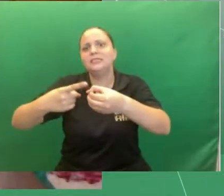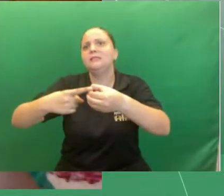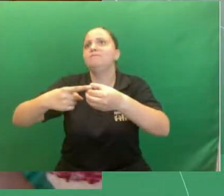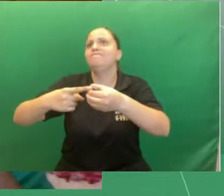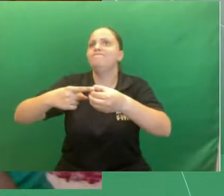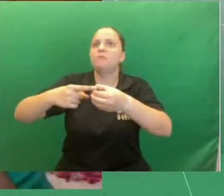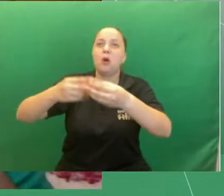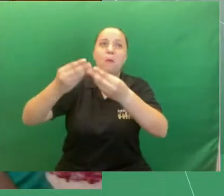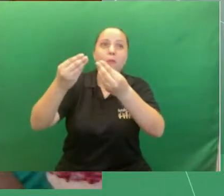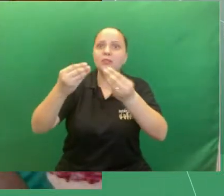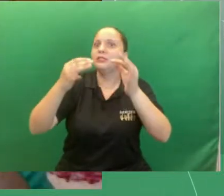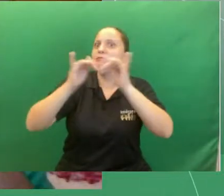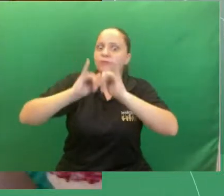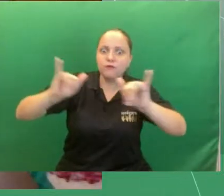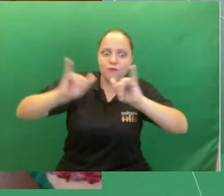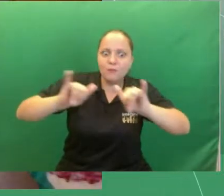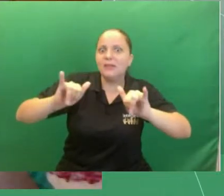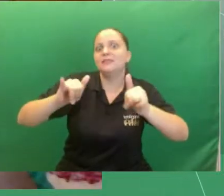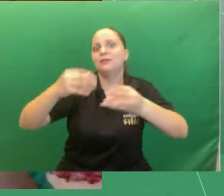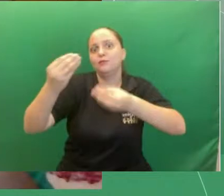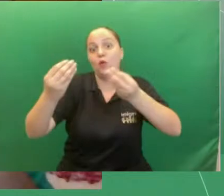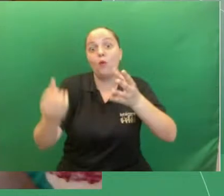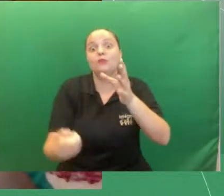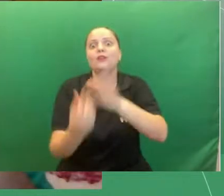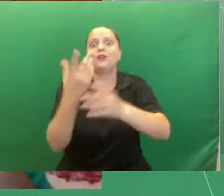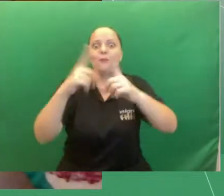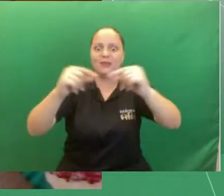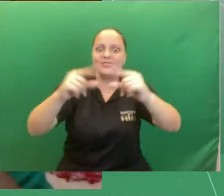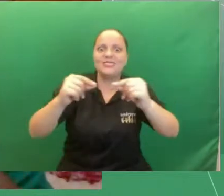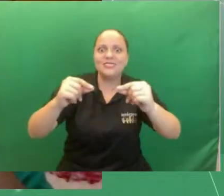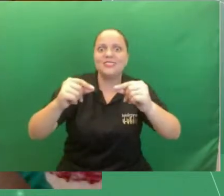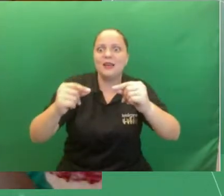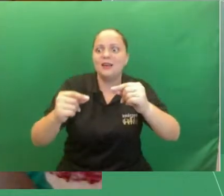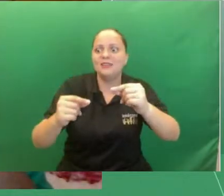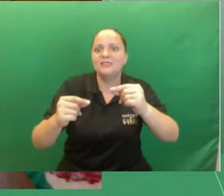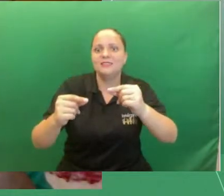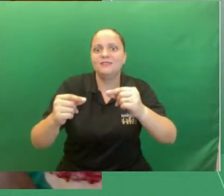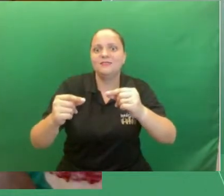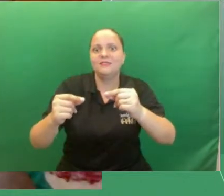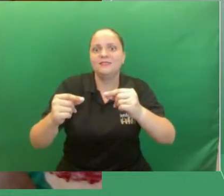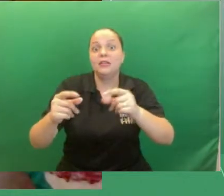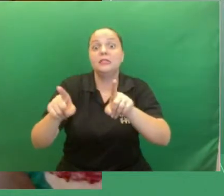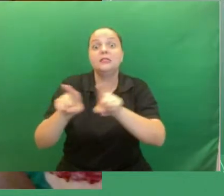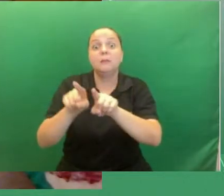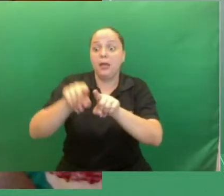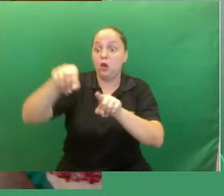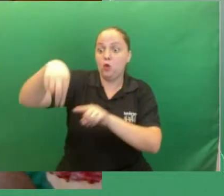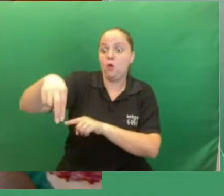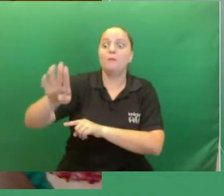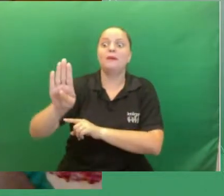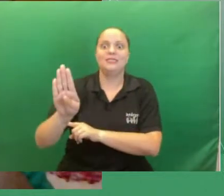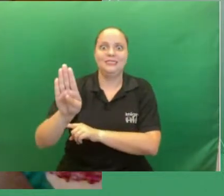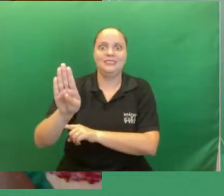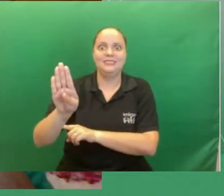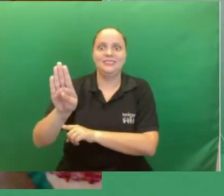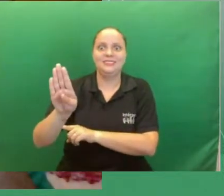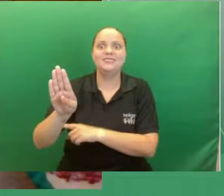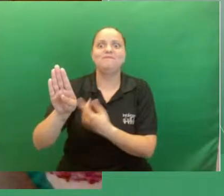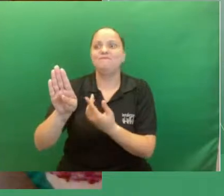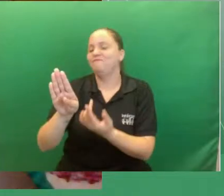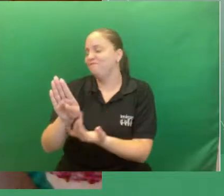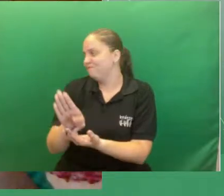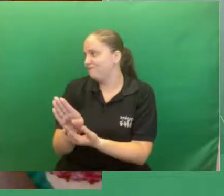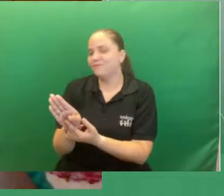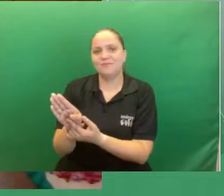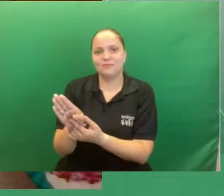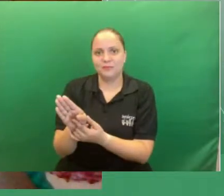mas assim também confesso que sempre fala-se mais de núcleo bandeirante então isso é até um bom